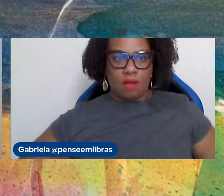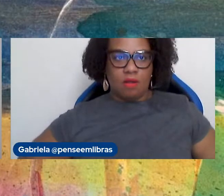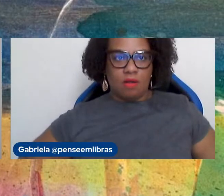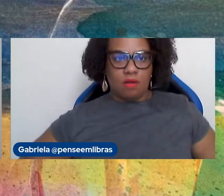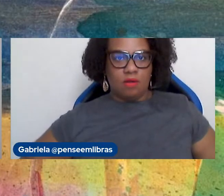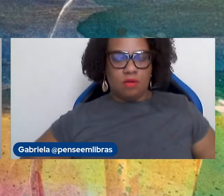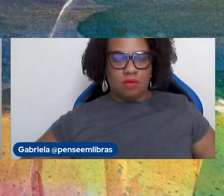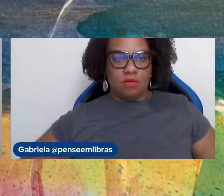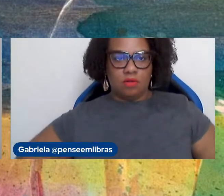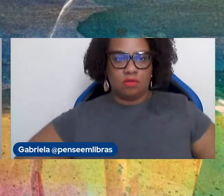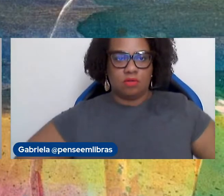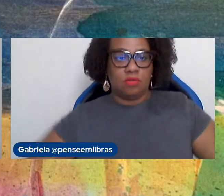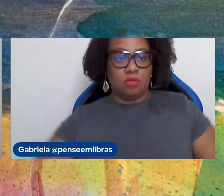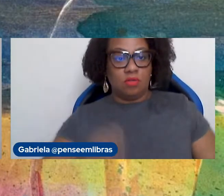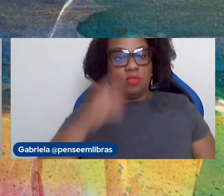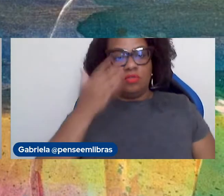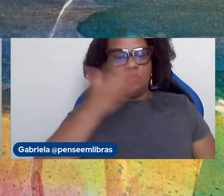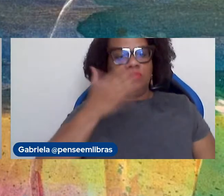comentários aqui.